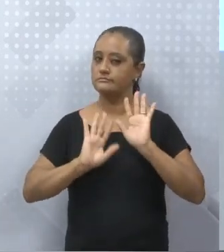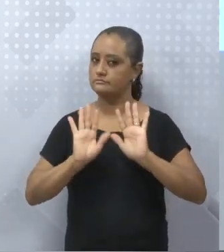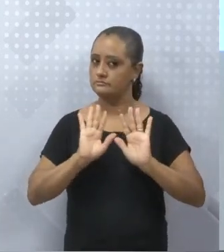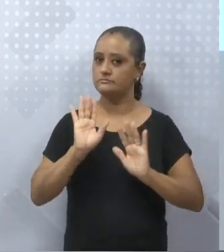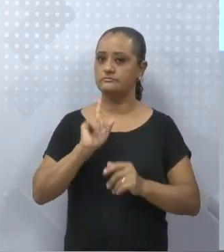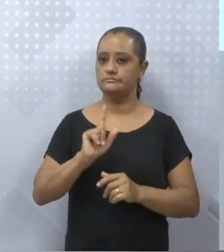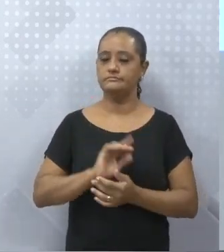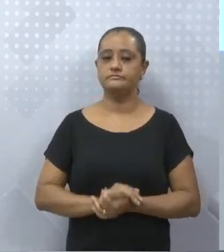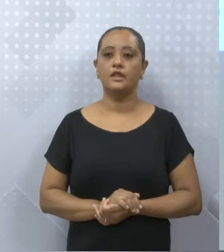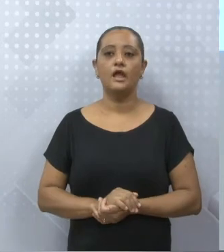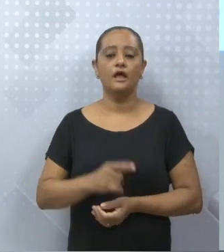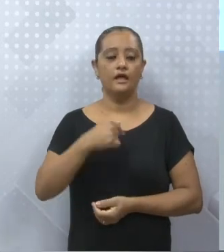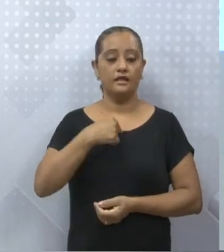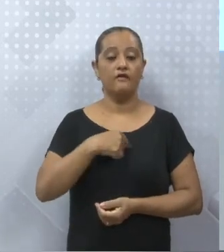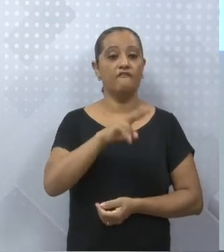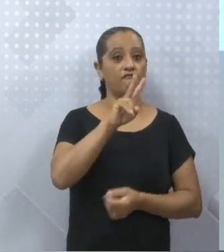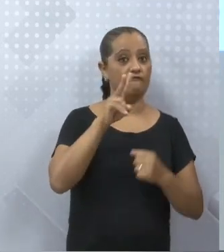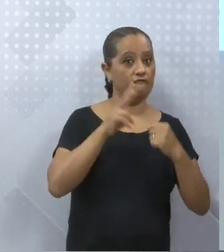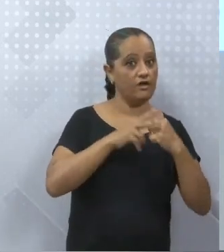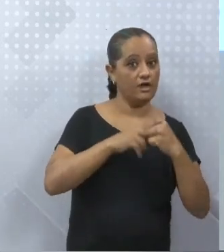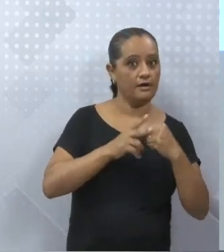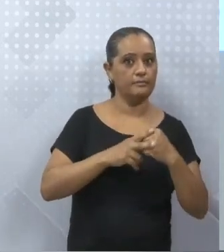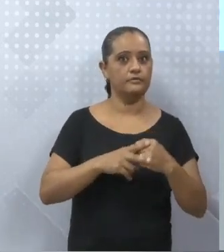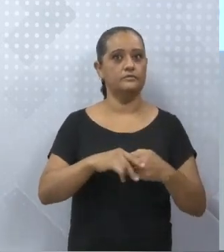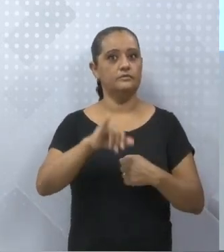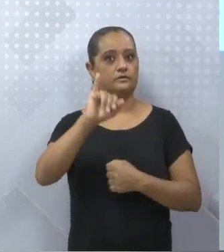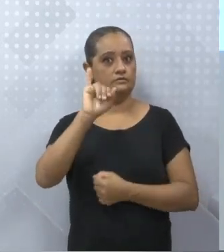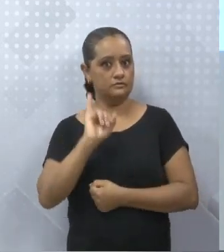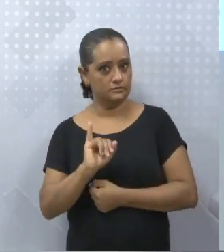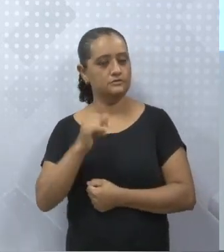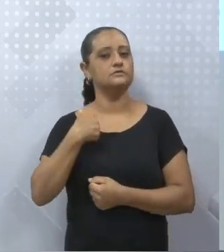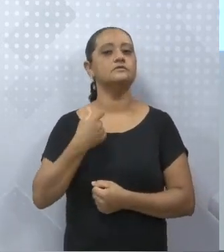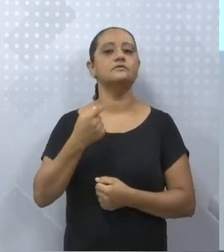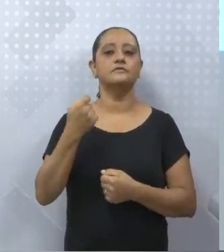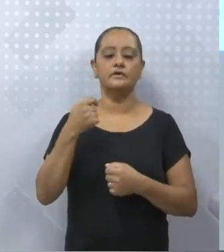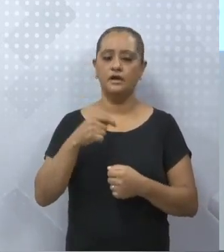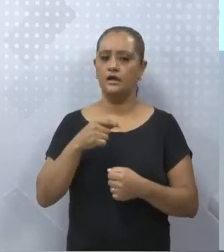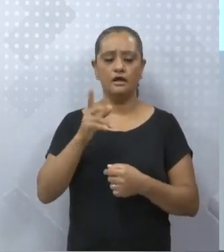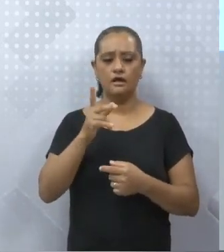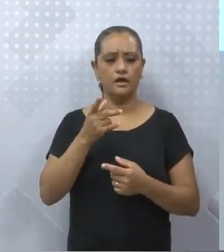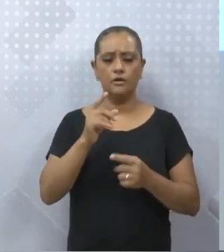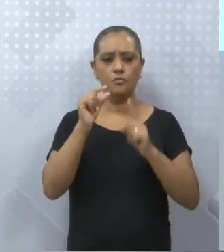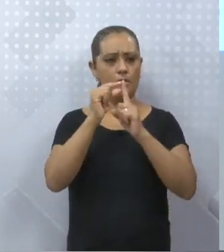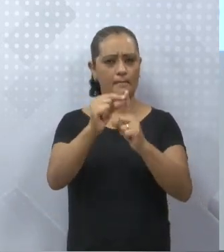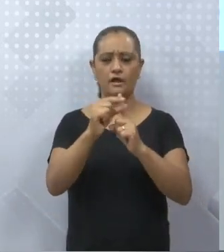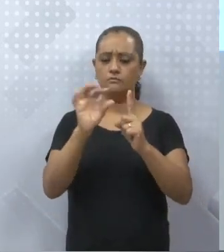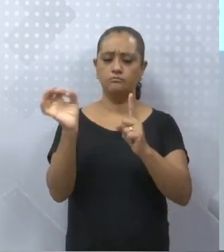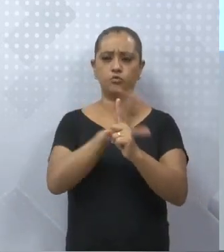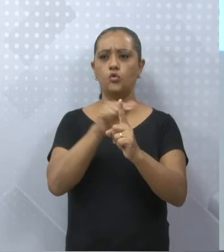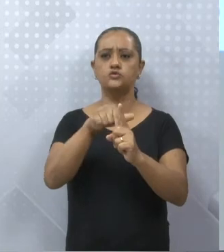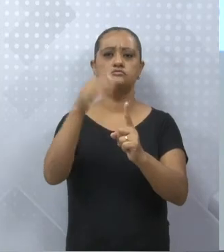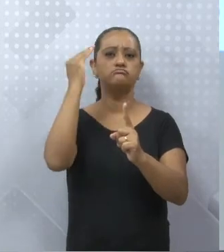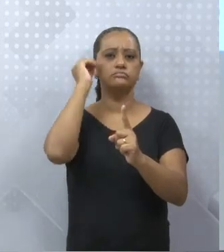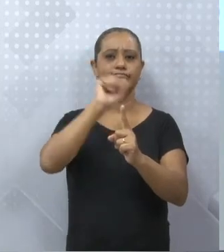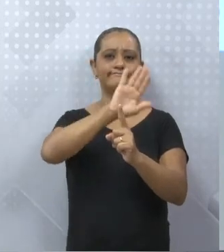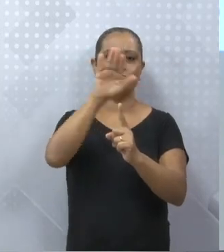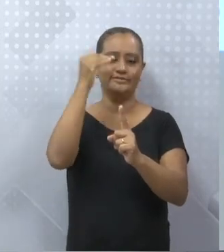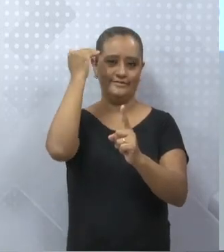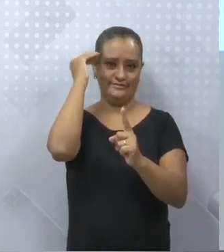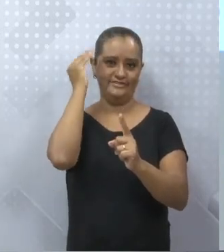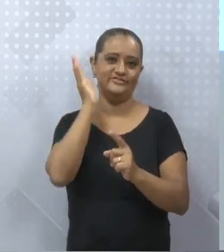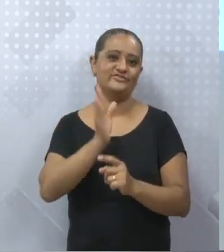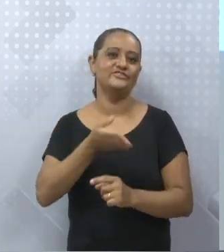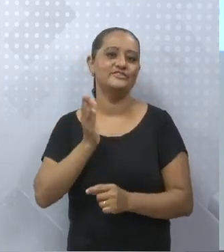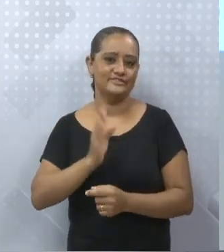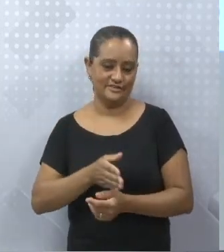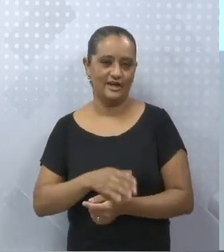Verbo intransitivo, ele por si só. Ah, mas outro verbo, eu posso dizer que ele pode ser intransitivo? Pode. Por quê? A